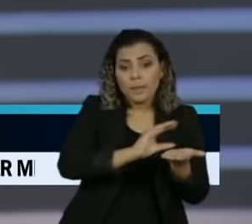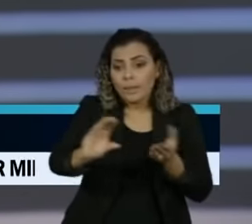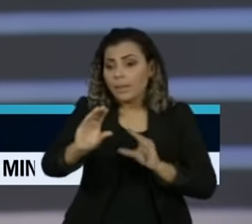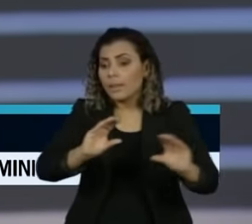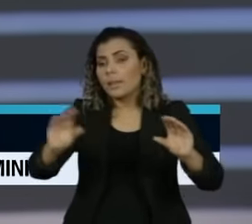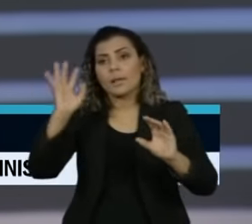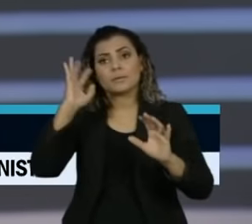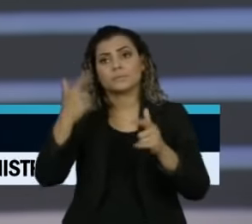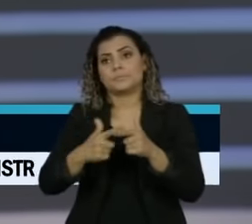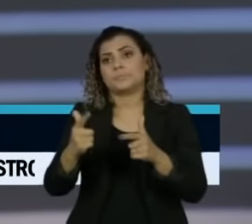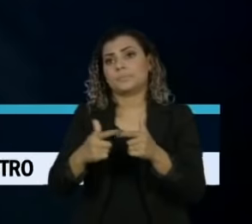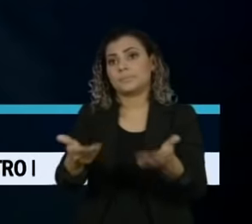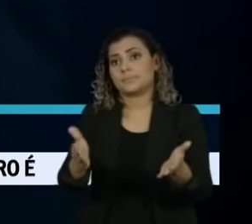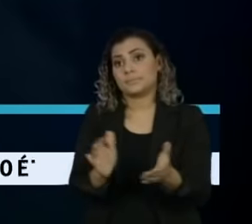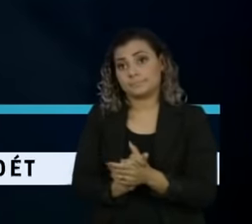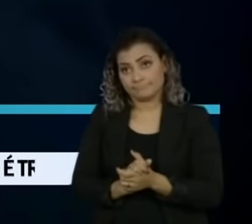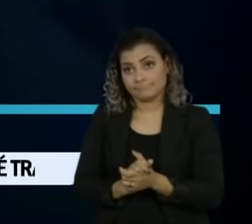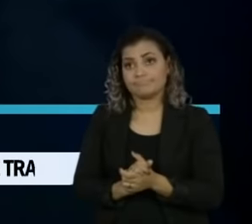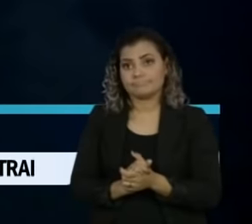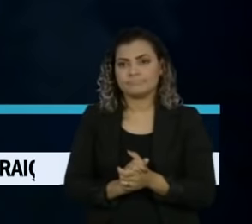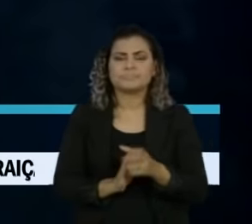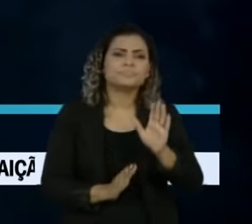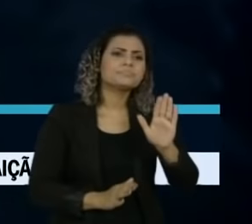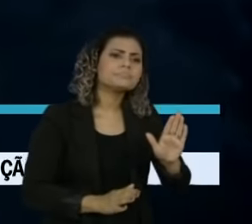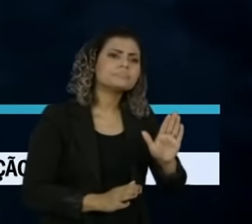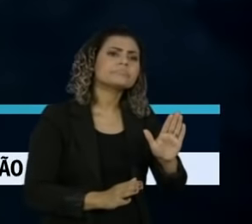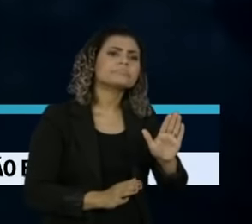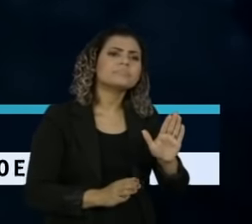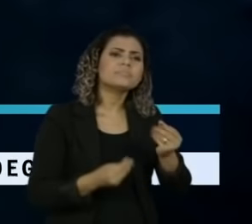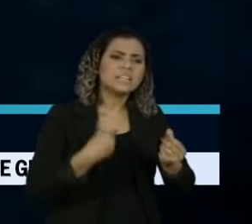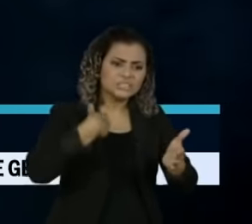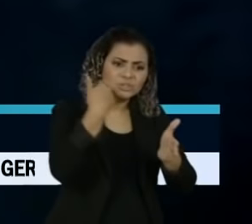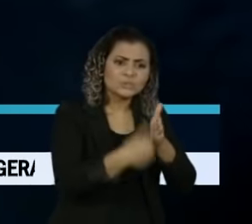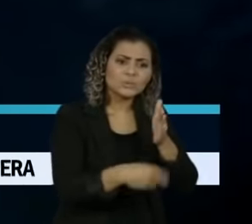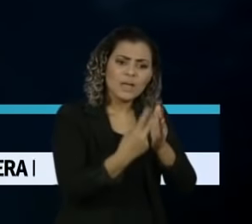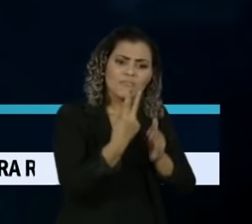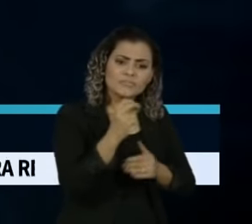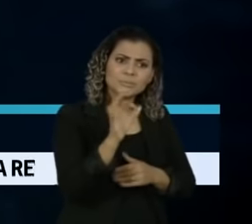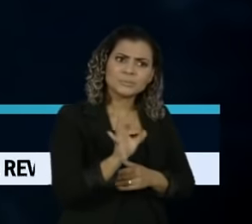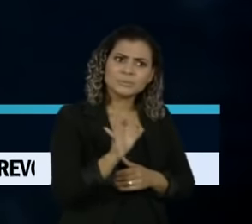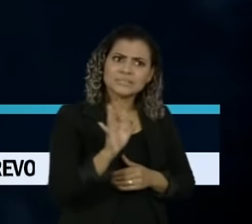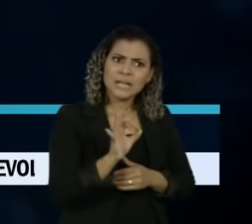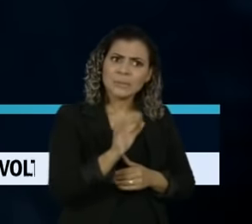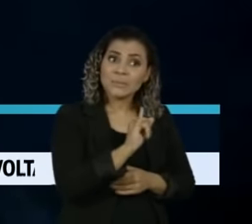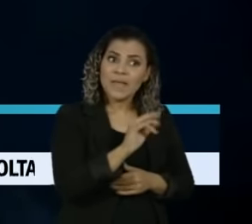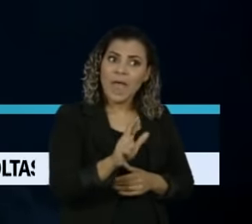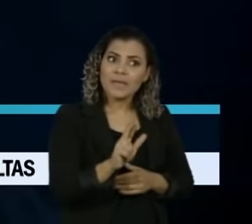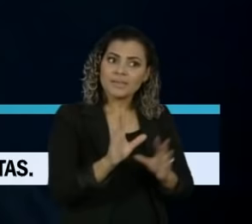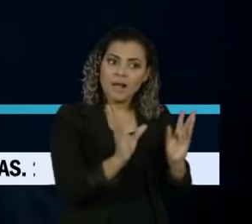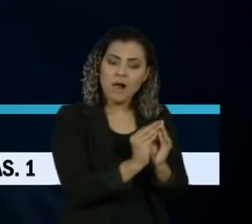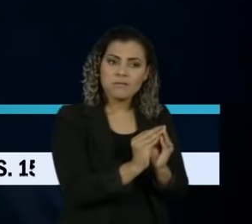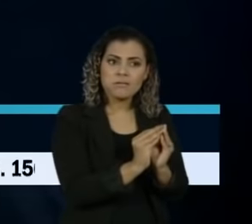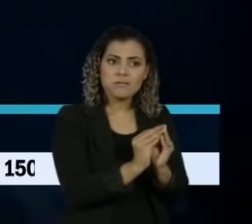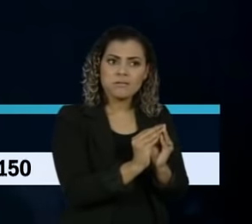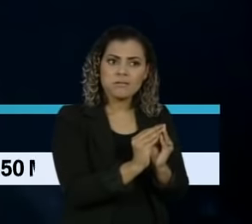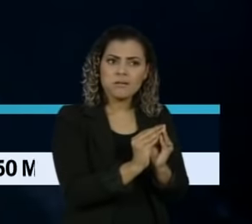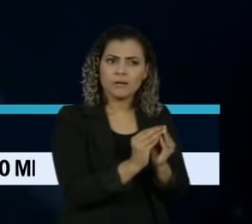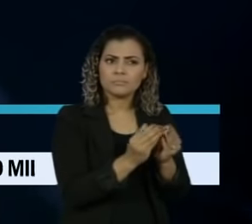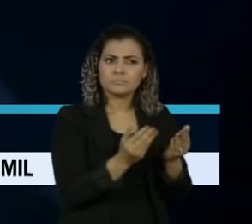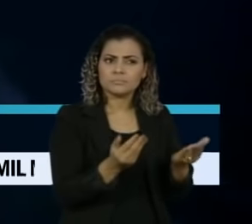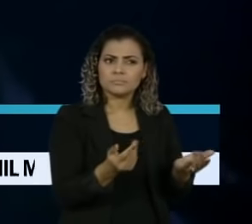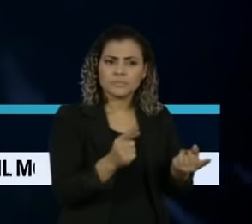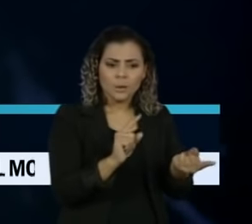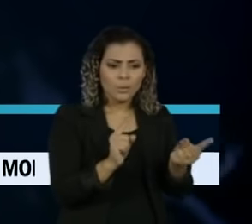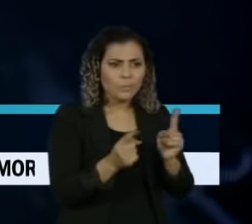essa solução. Agora, essa ideia de descontar 20% das declarações simplificadas do imposto de renda, não vai